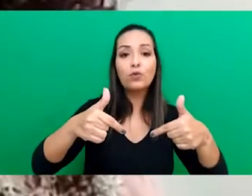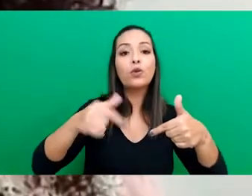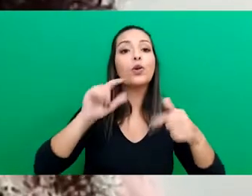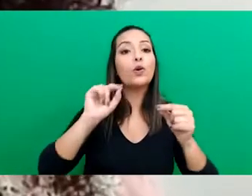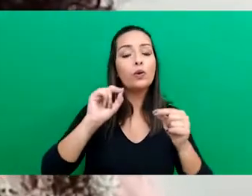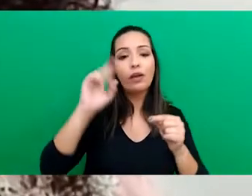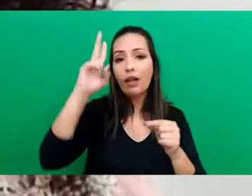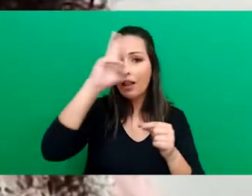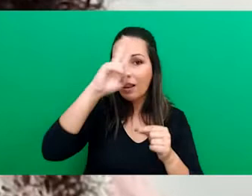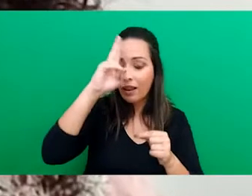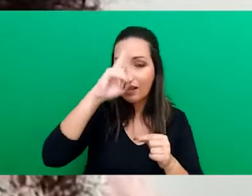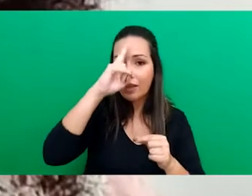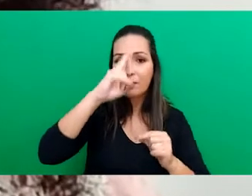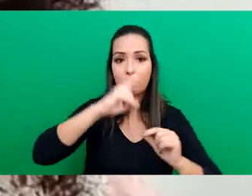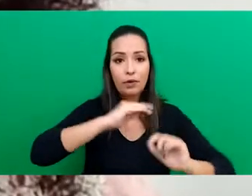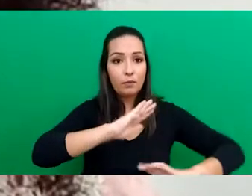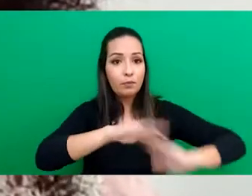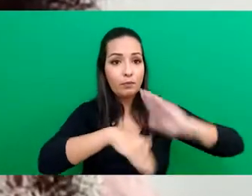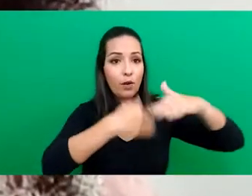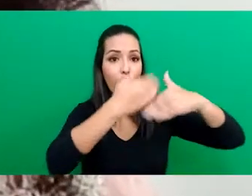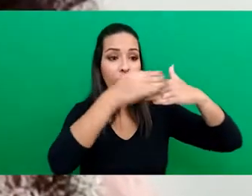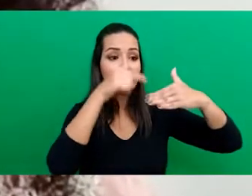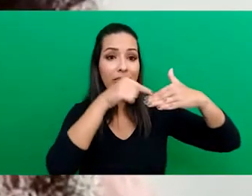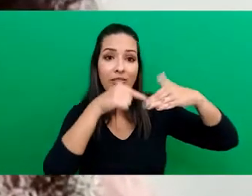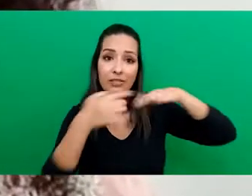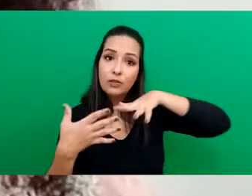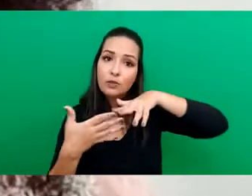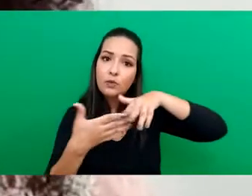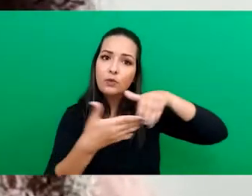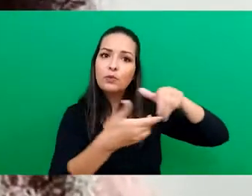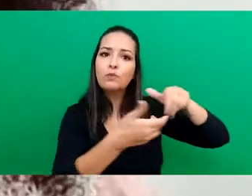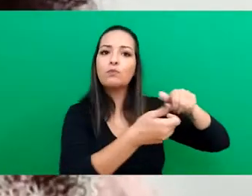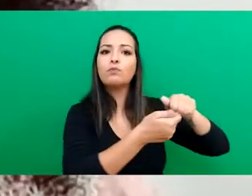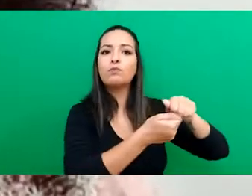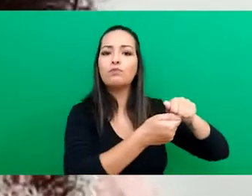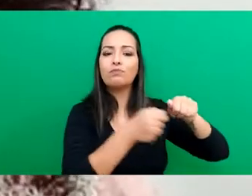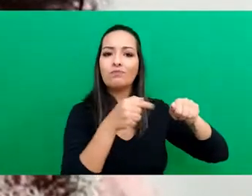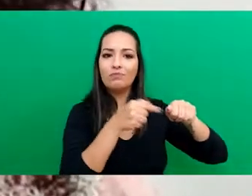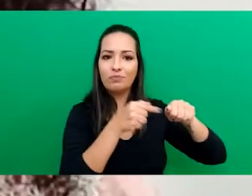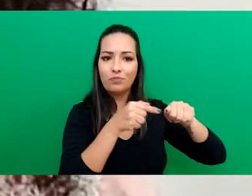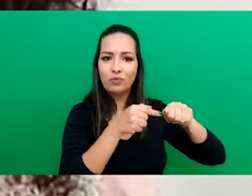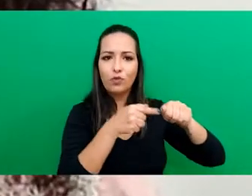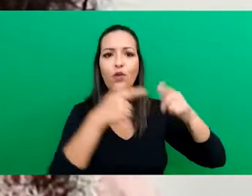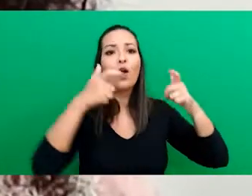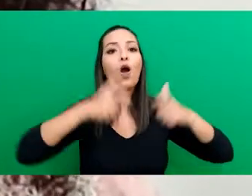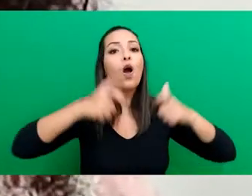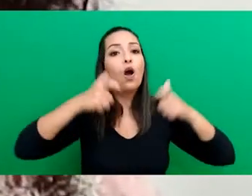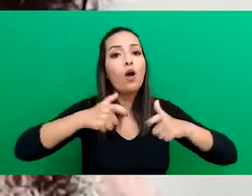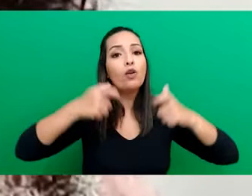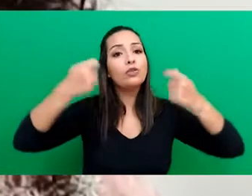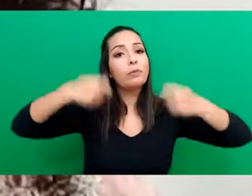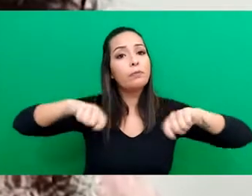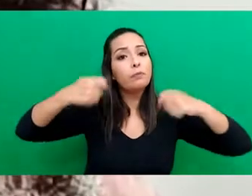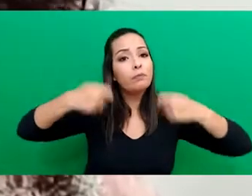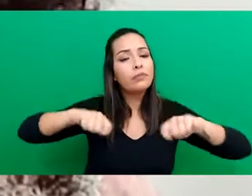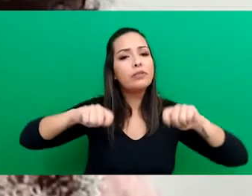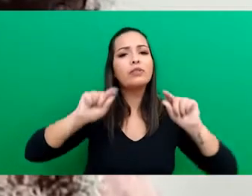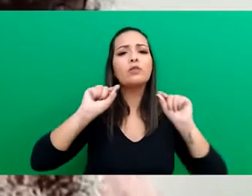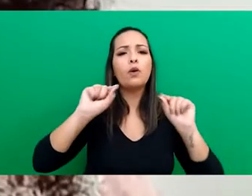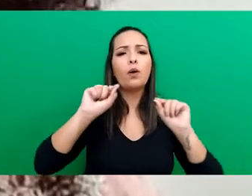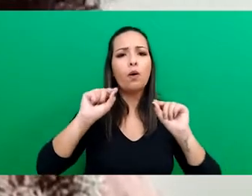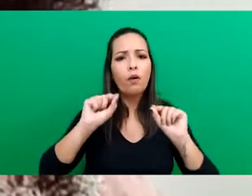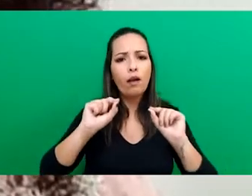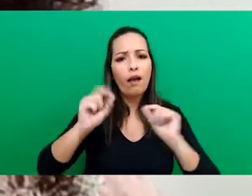nos lembra esse processo do mundo globalizado, onde a gente necessita